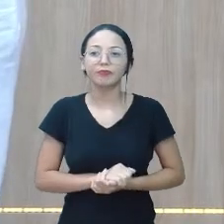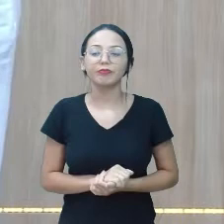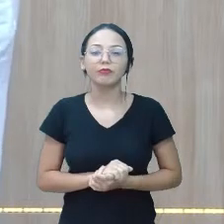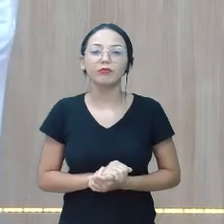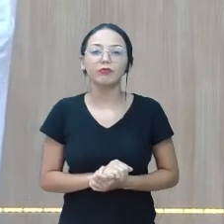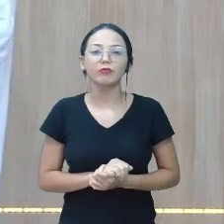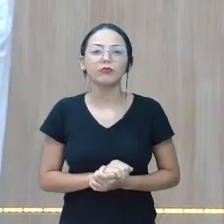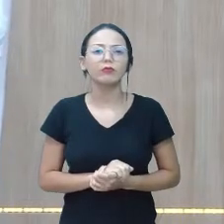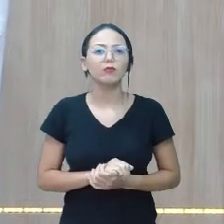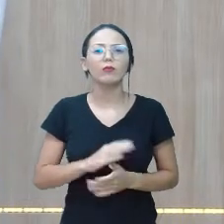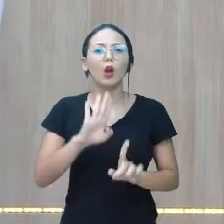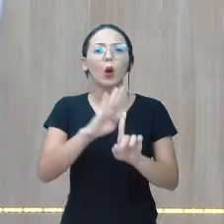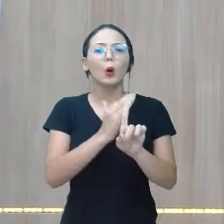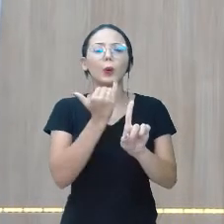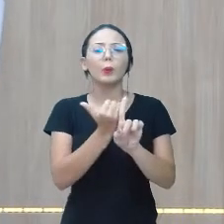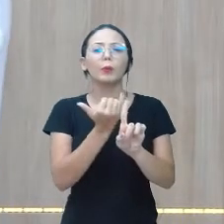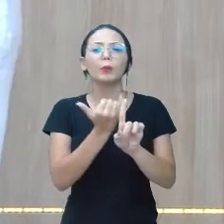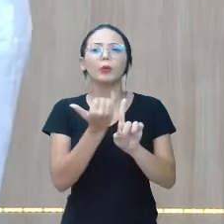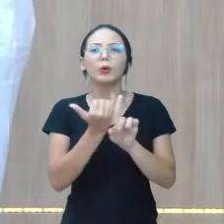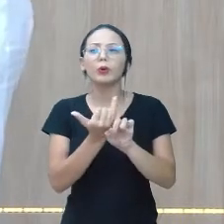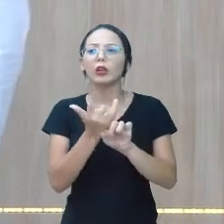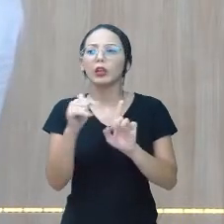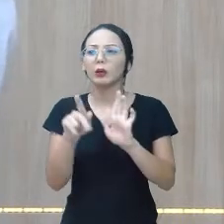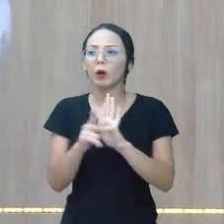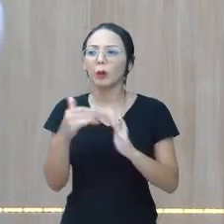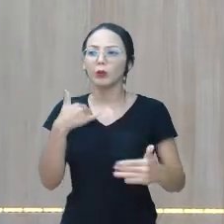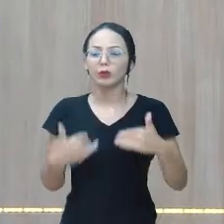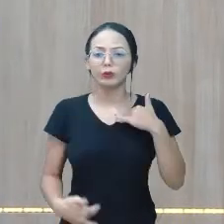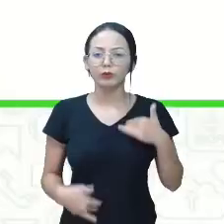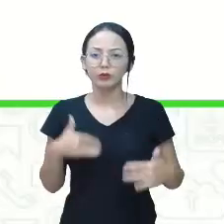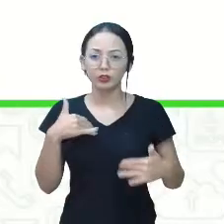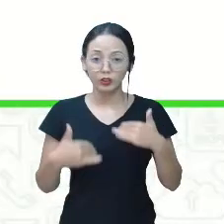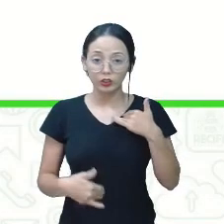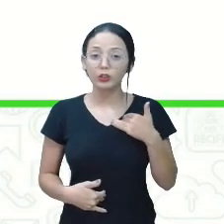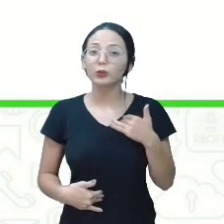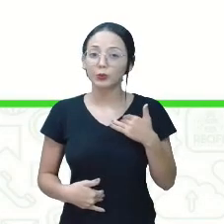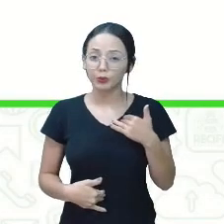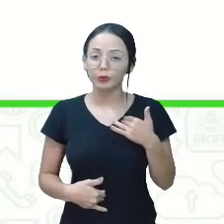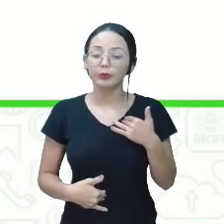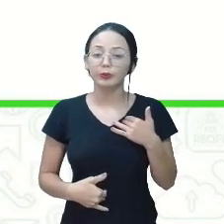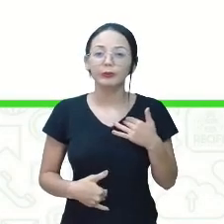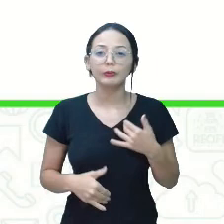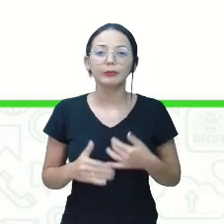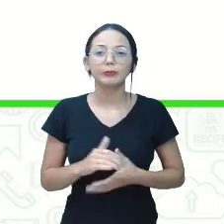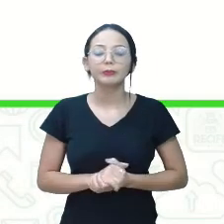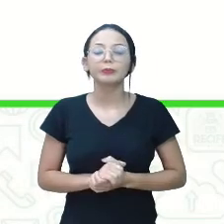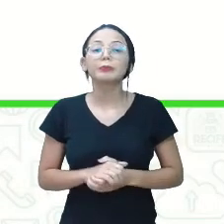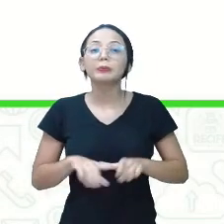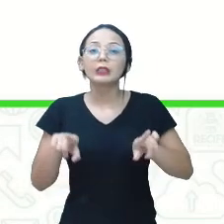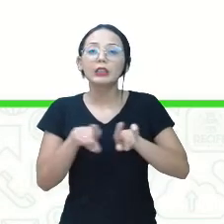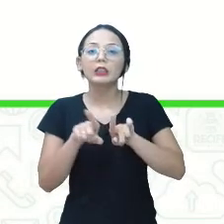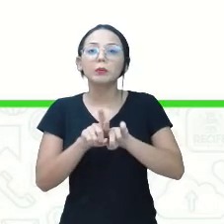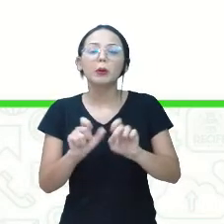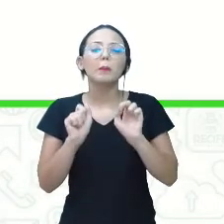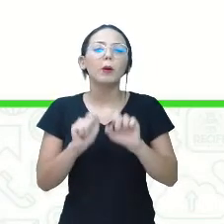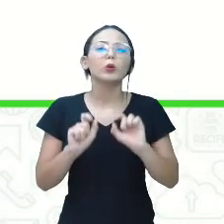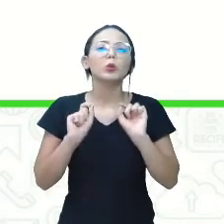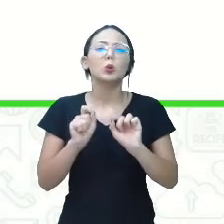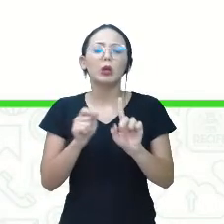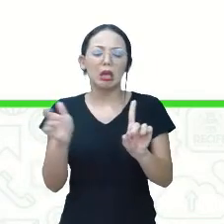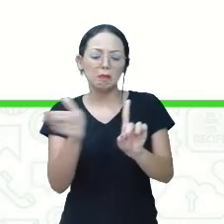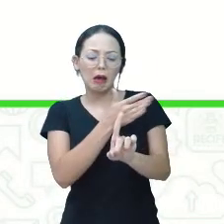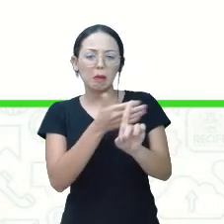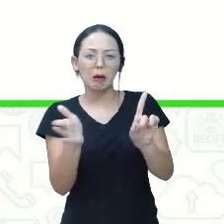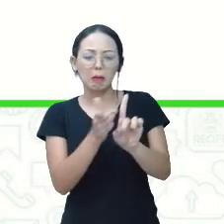O bullying físico também pode acontecer da